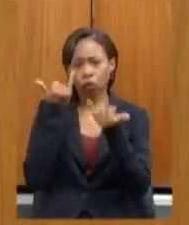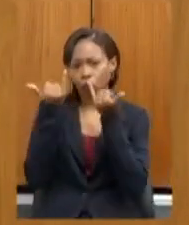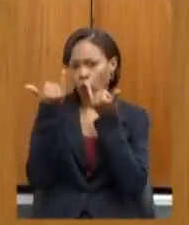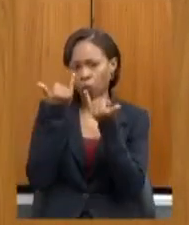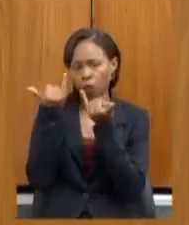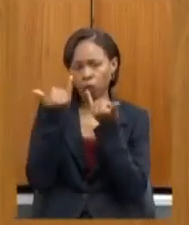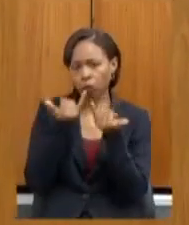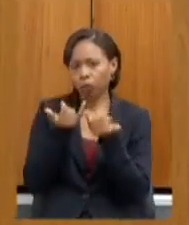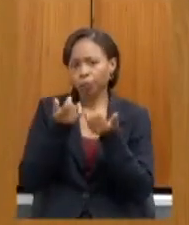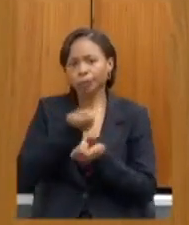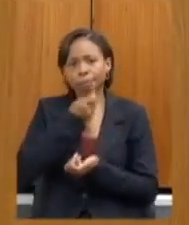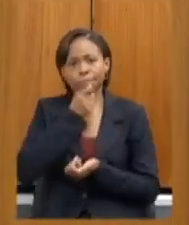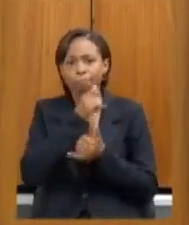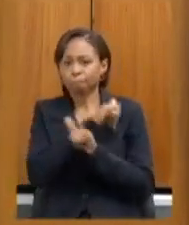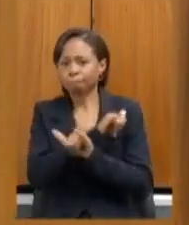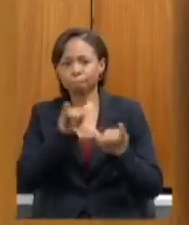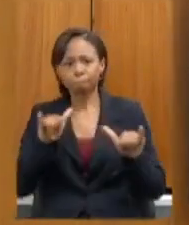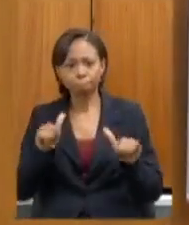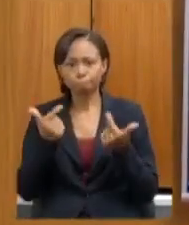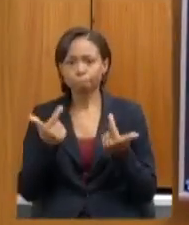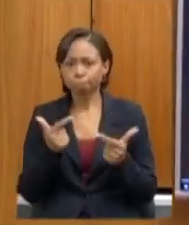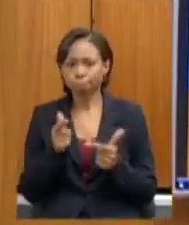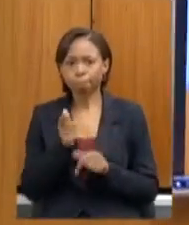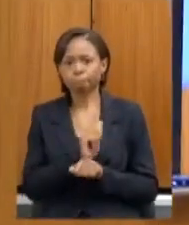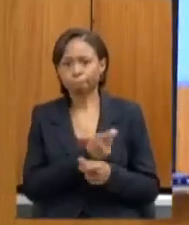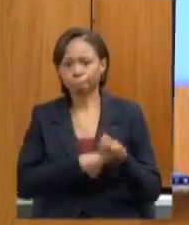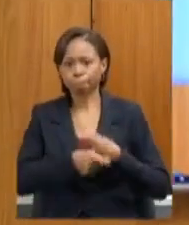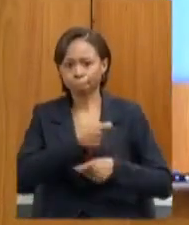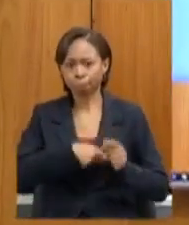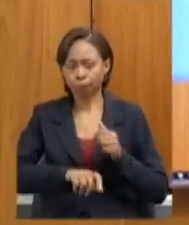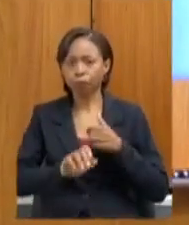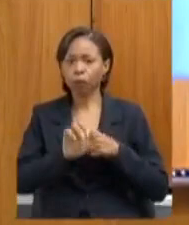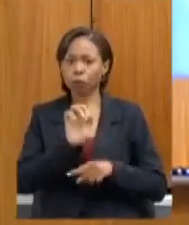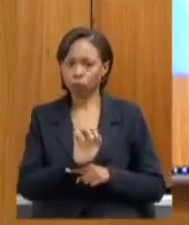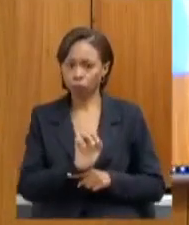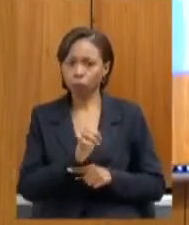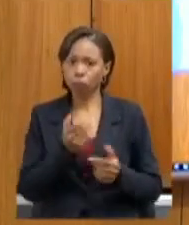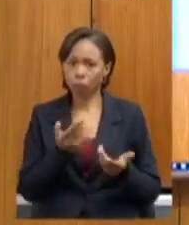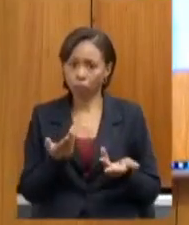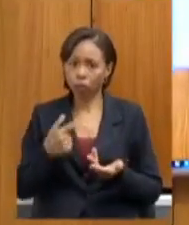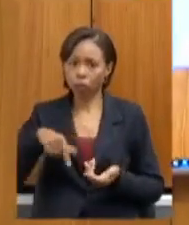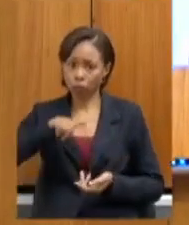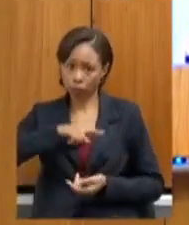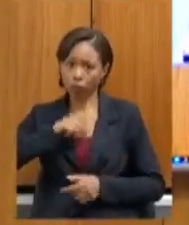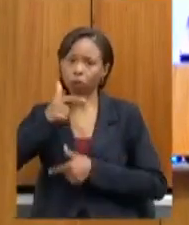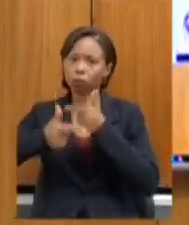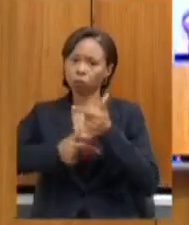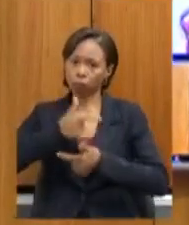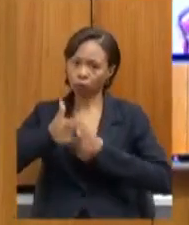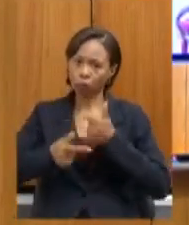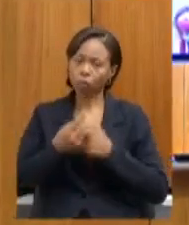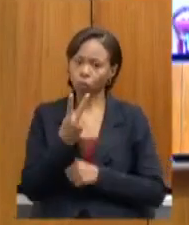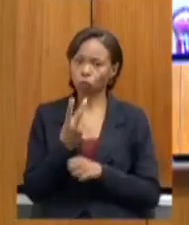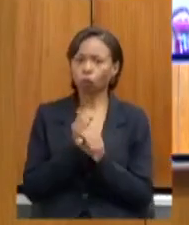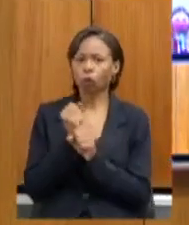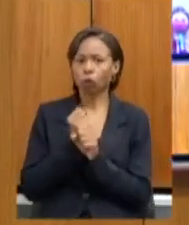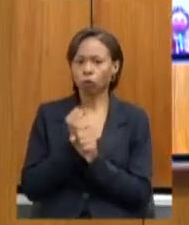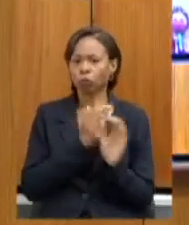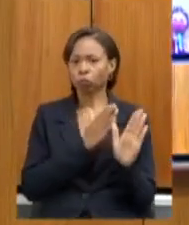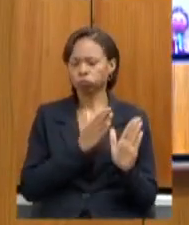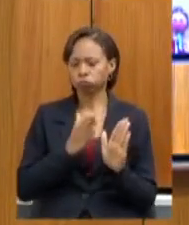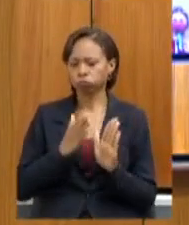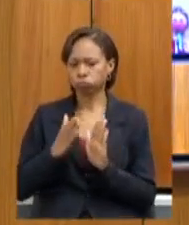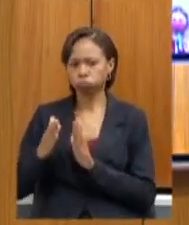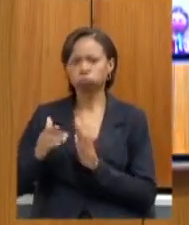publicizadas pela gestão estadual e temos feito esse trabalho nesses dois anos com muito